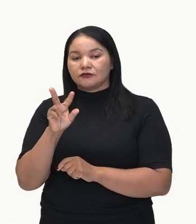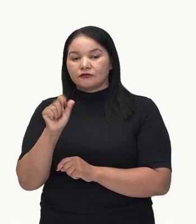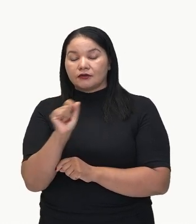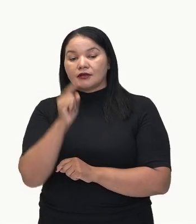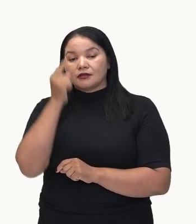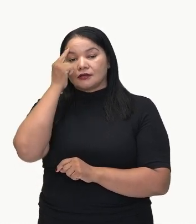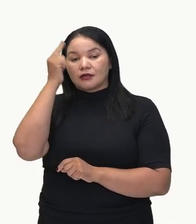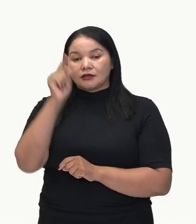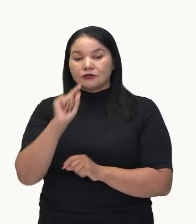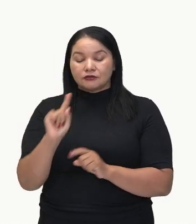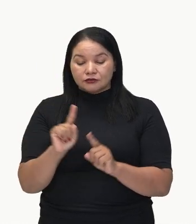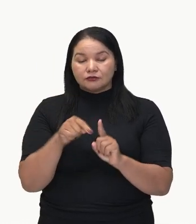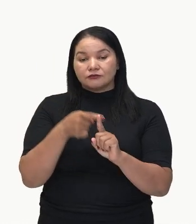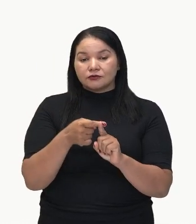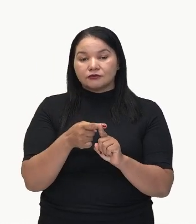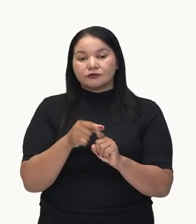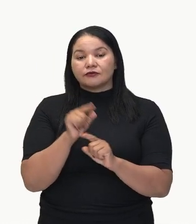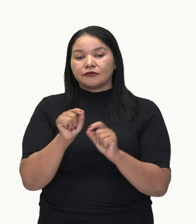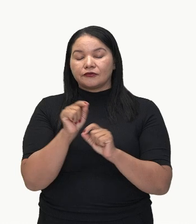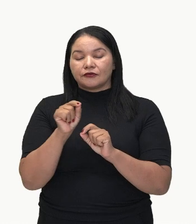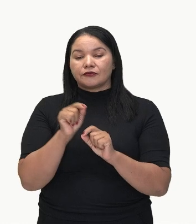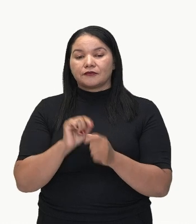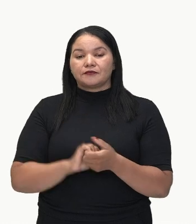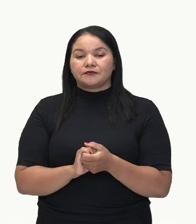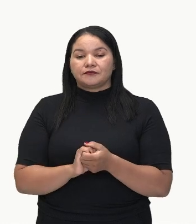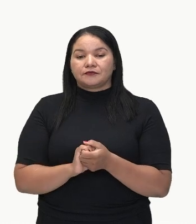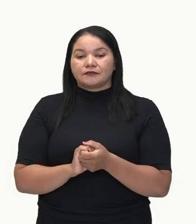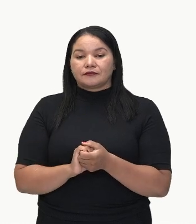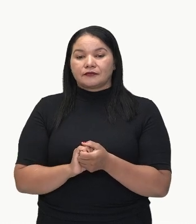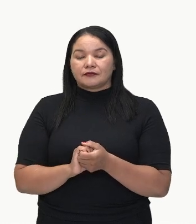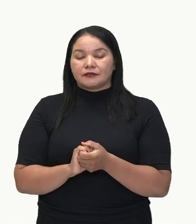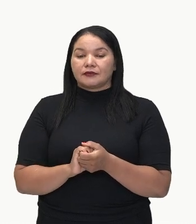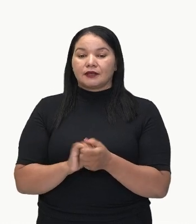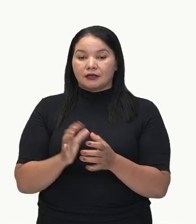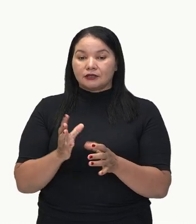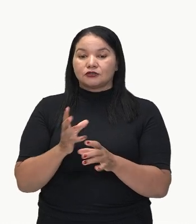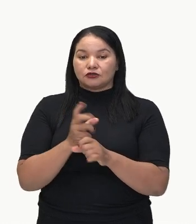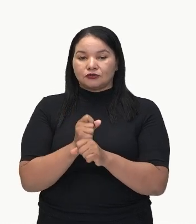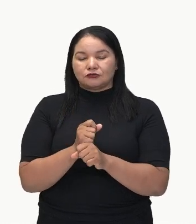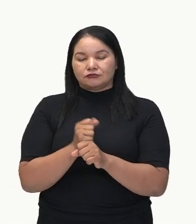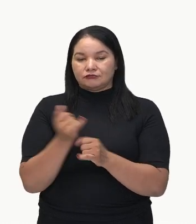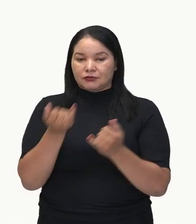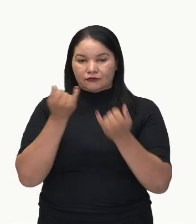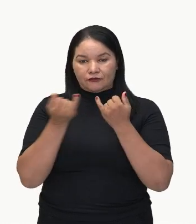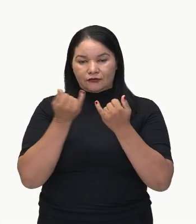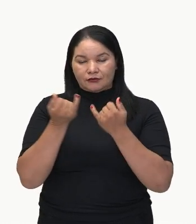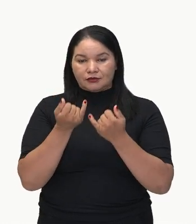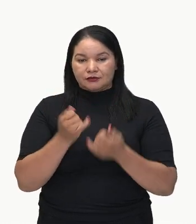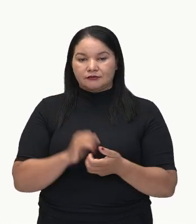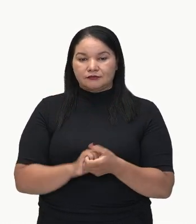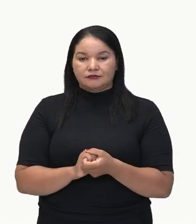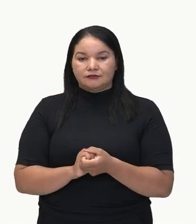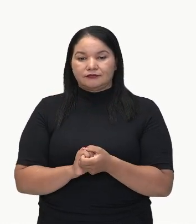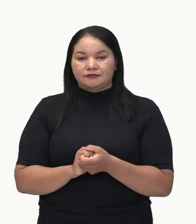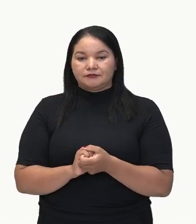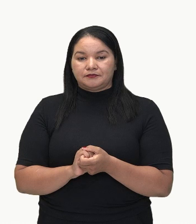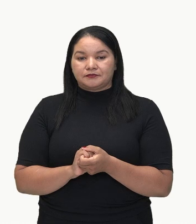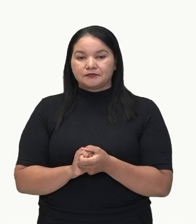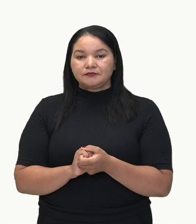adição. Vai trazer uma ideia de soma de informações. Olha só, alguma dessas